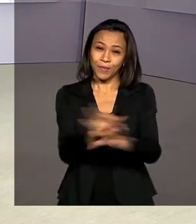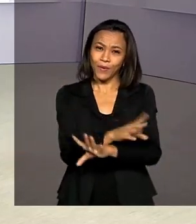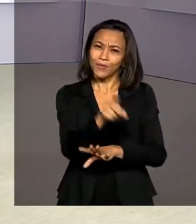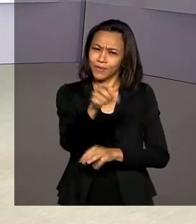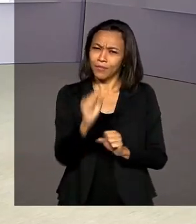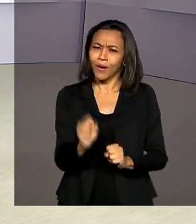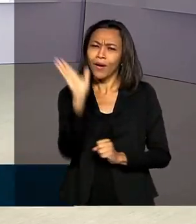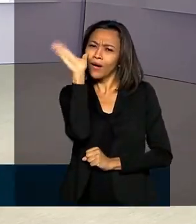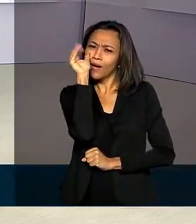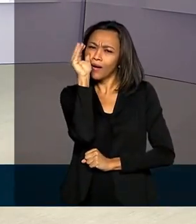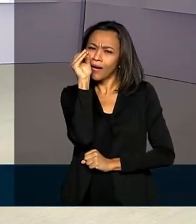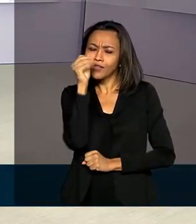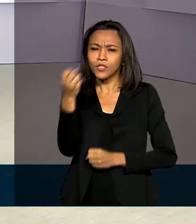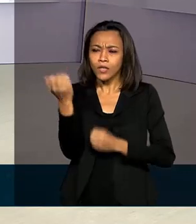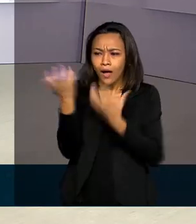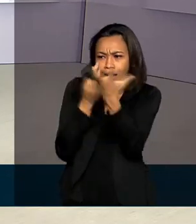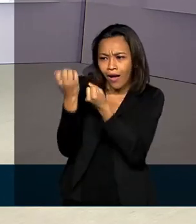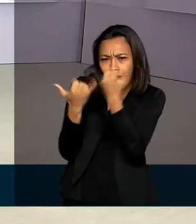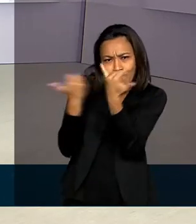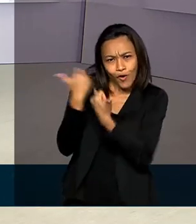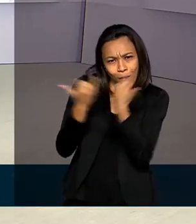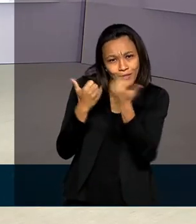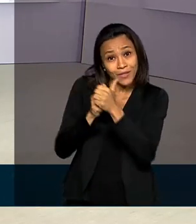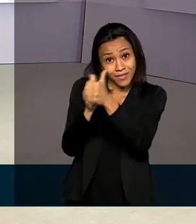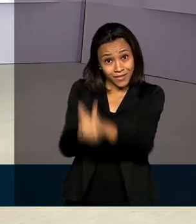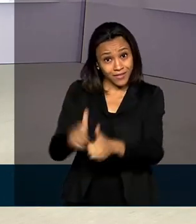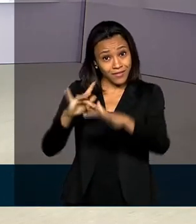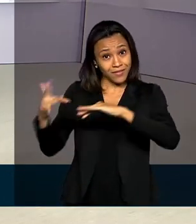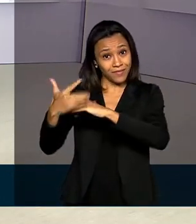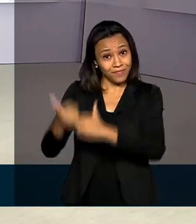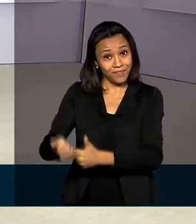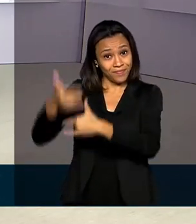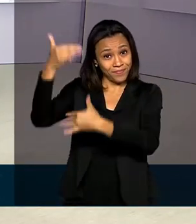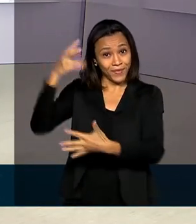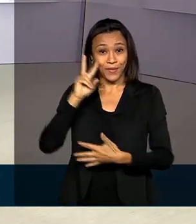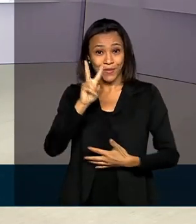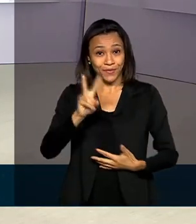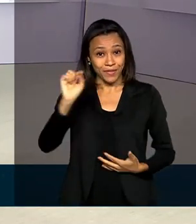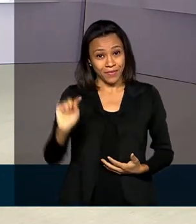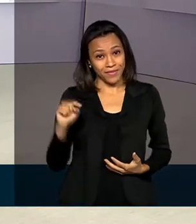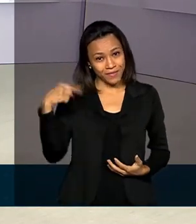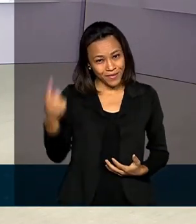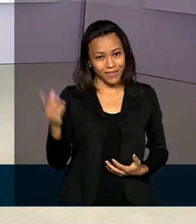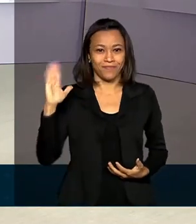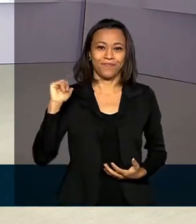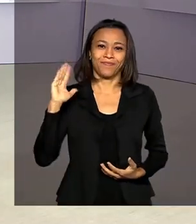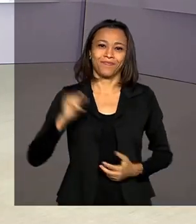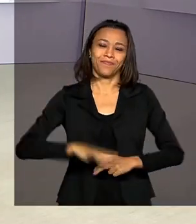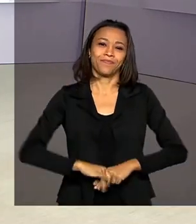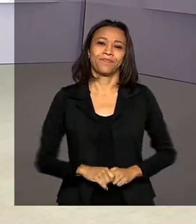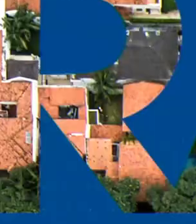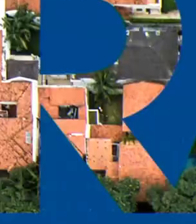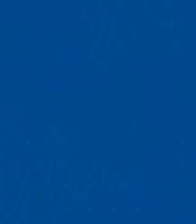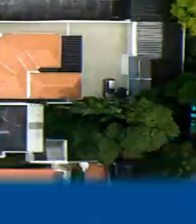você pode continuar bem informado seguindo as nossas redes sociais. Nos vemos na próxima edição. Até lá. Tchau.